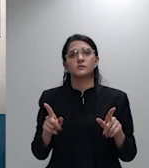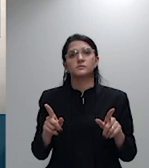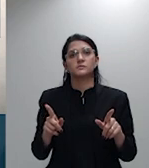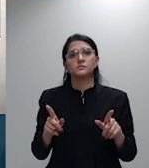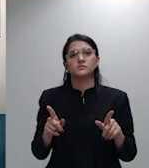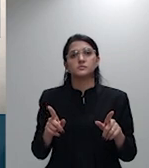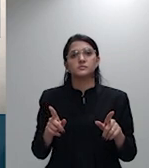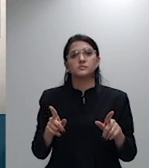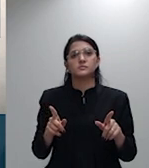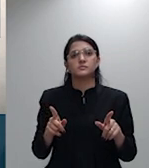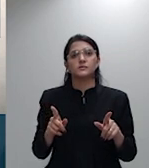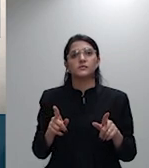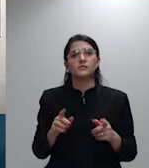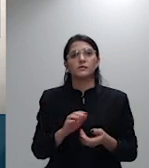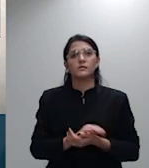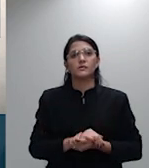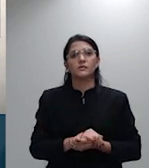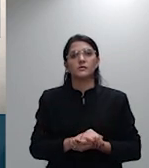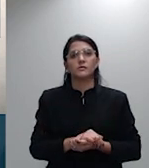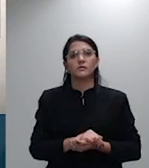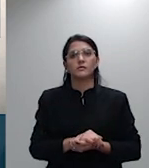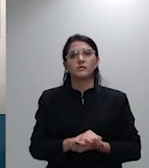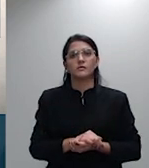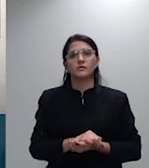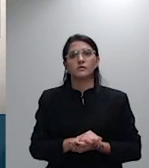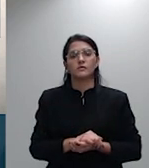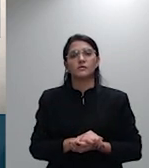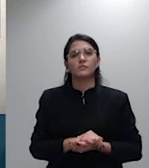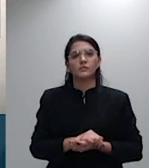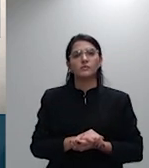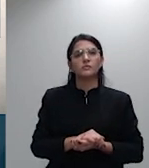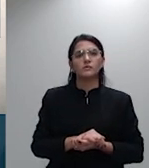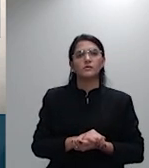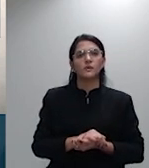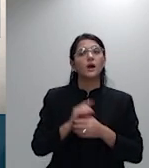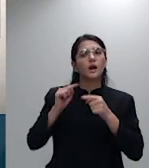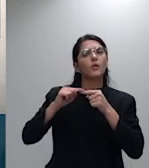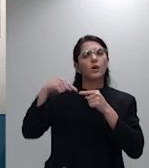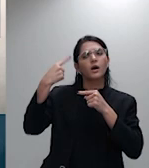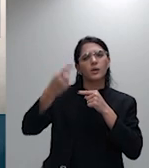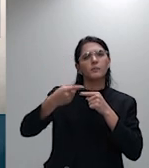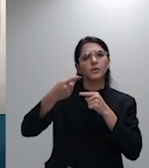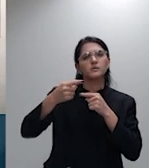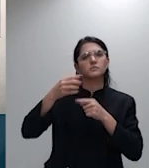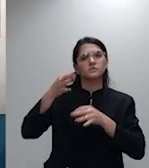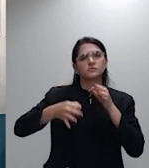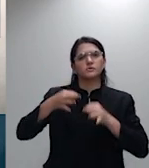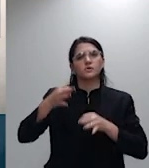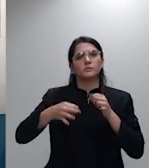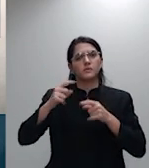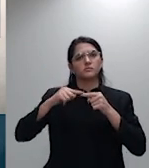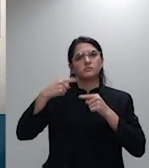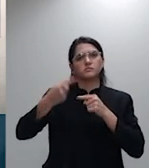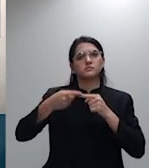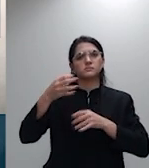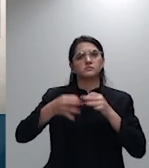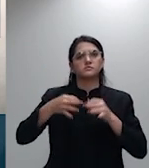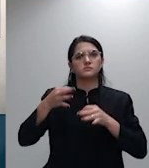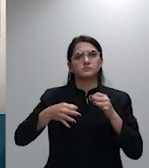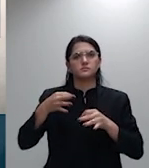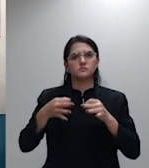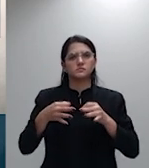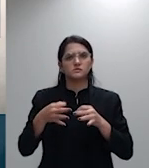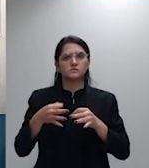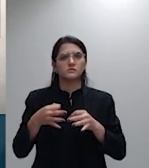a a já pautei para a próxima sessão podíamos jogar isso para a próxima sessão suspendemos o julgamento até a próxima sessão ou o ministro